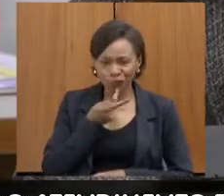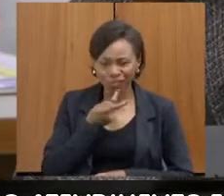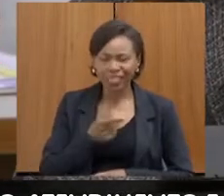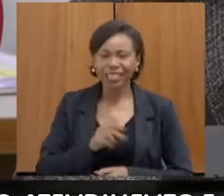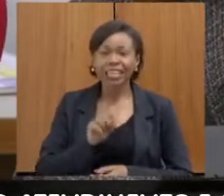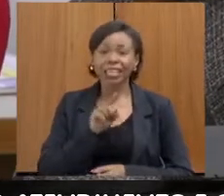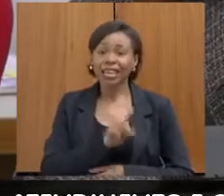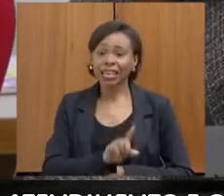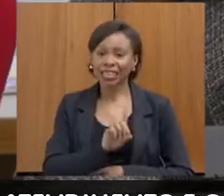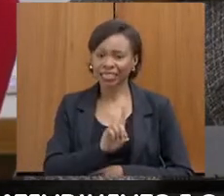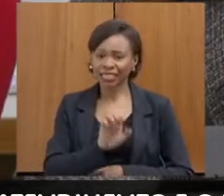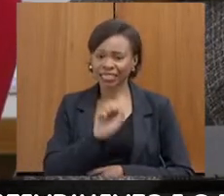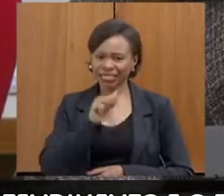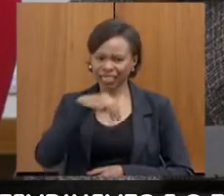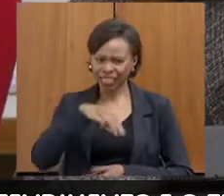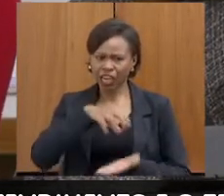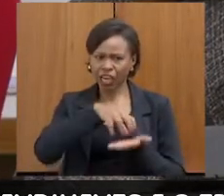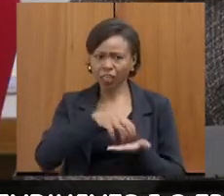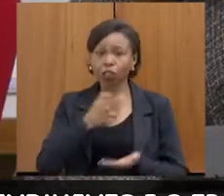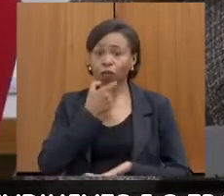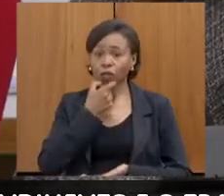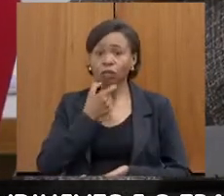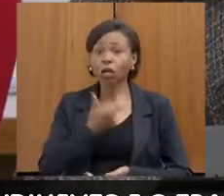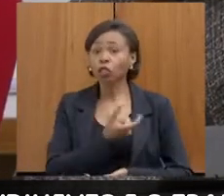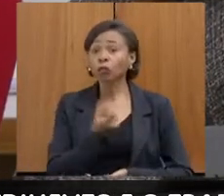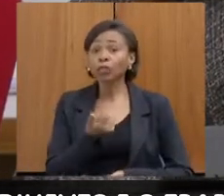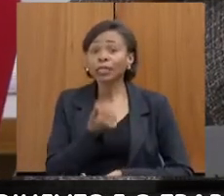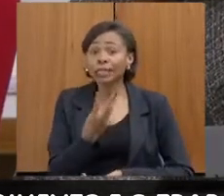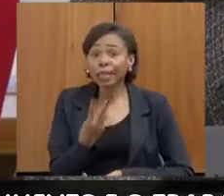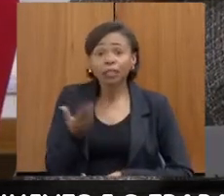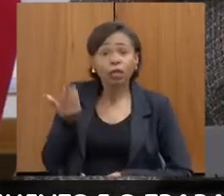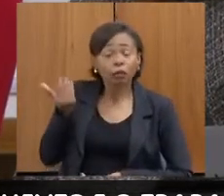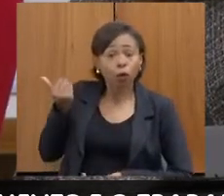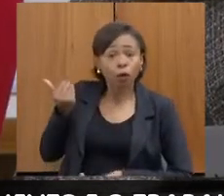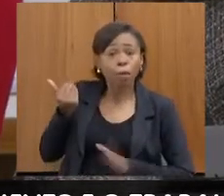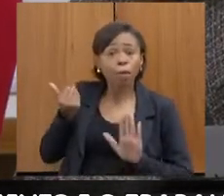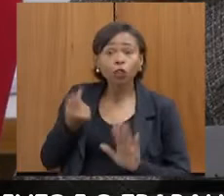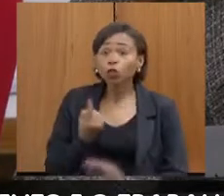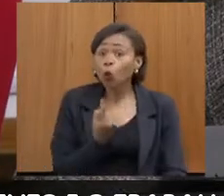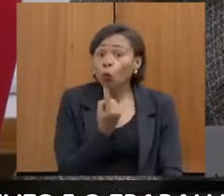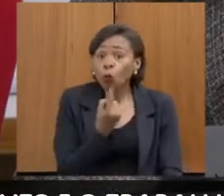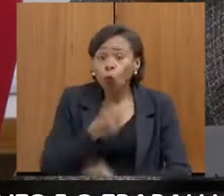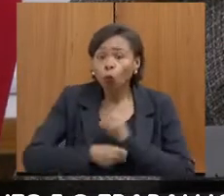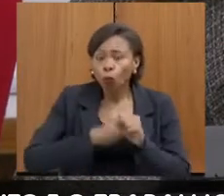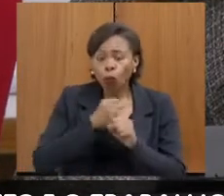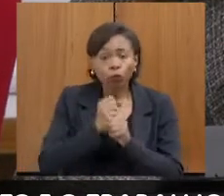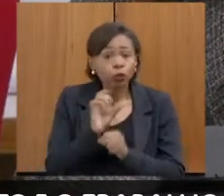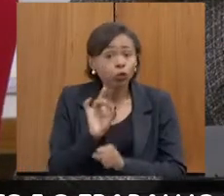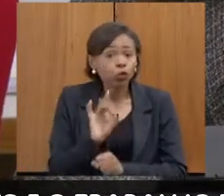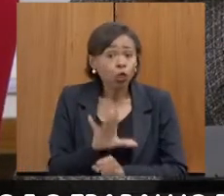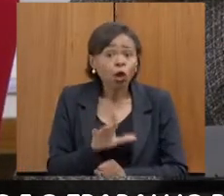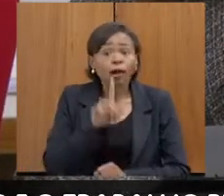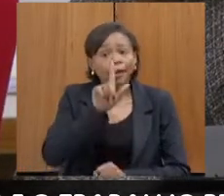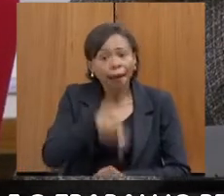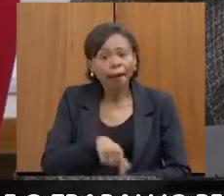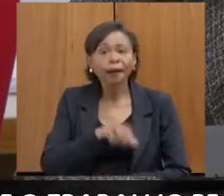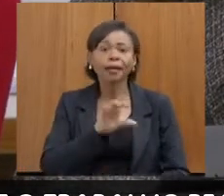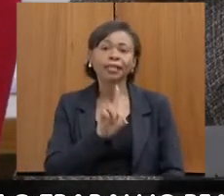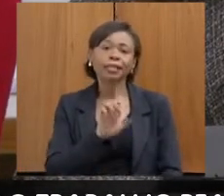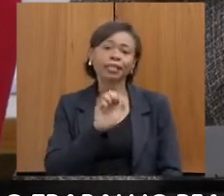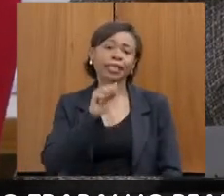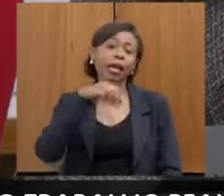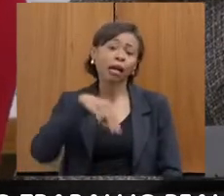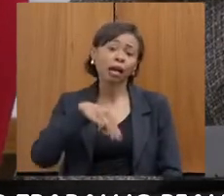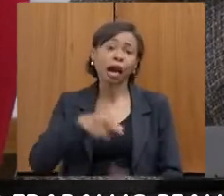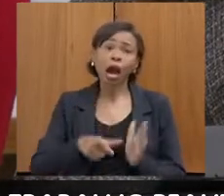ela existir em Nova Lima desde 2013, tem praticamente só um ano que ela é só Dean. Antes funcionava a Delegacia de Patrimônio, tinha outras